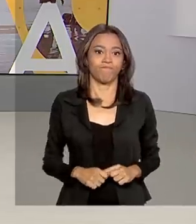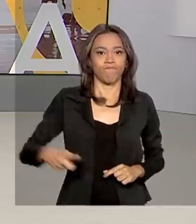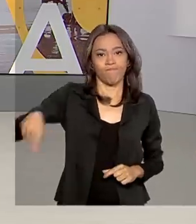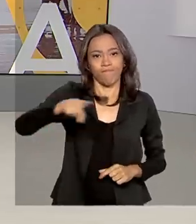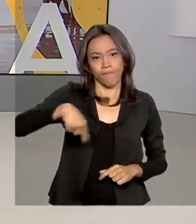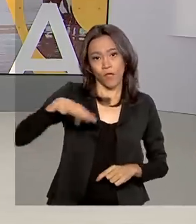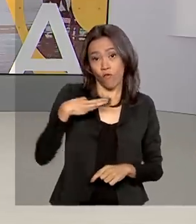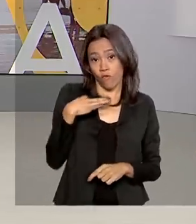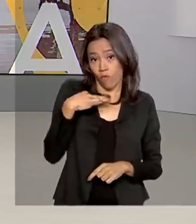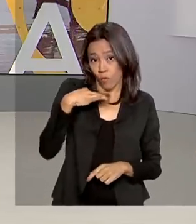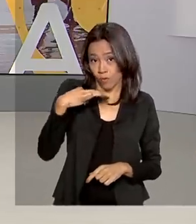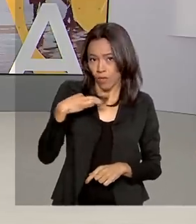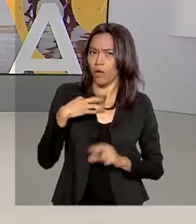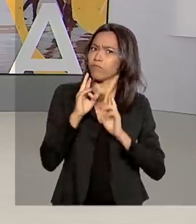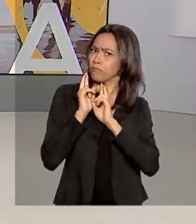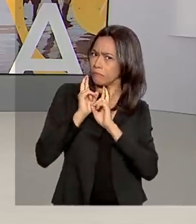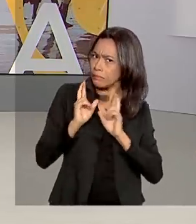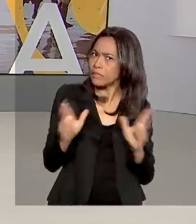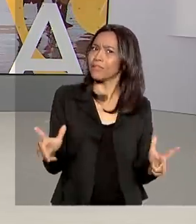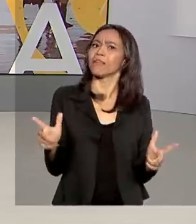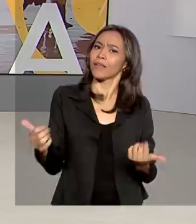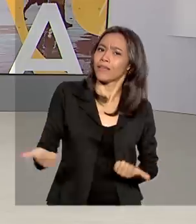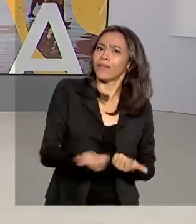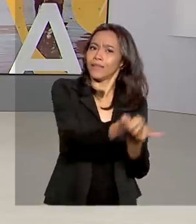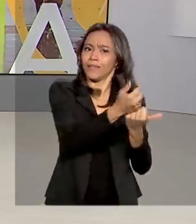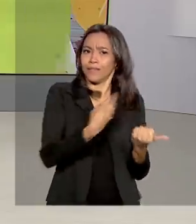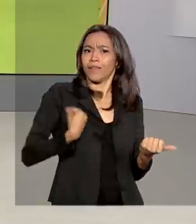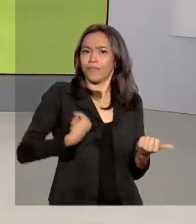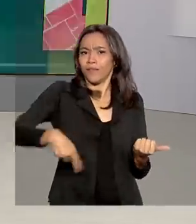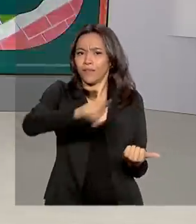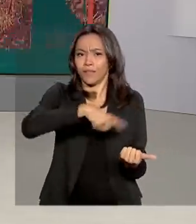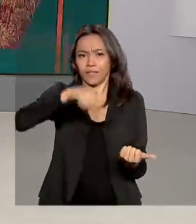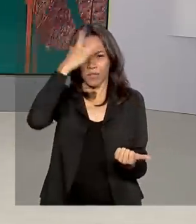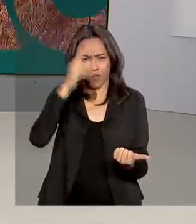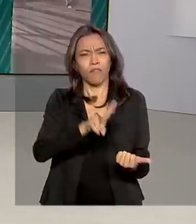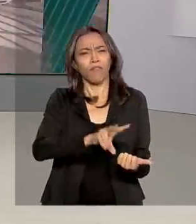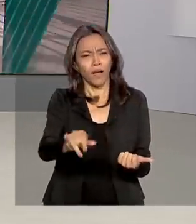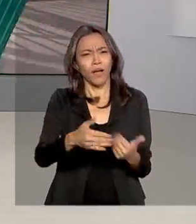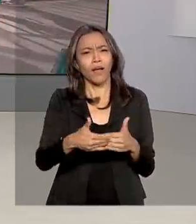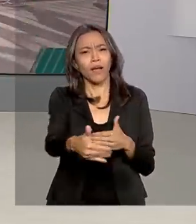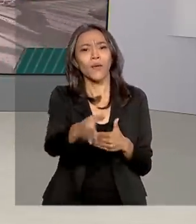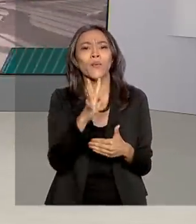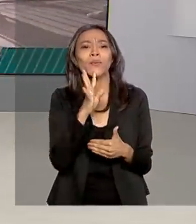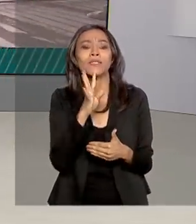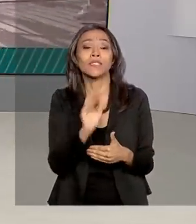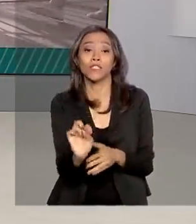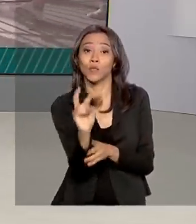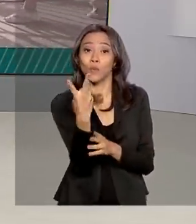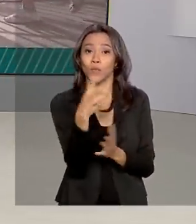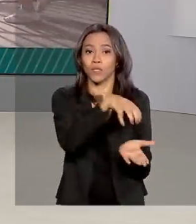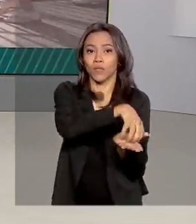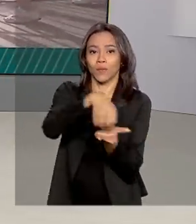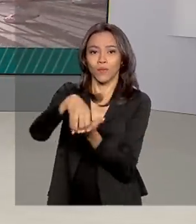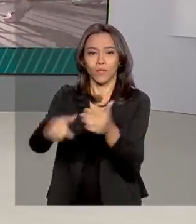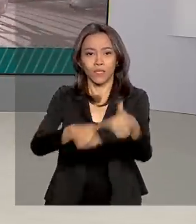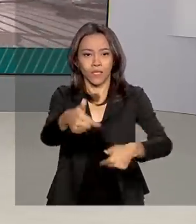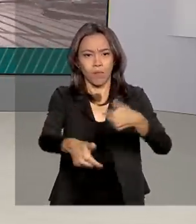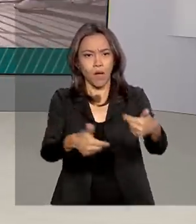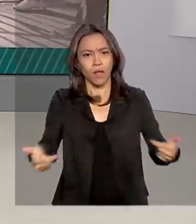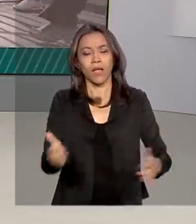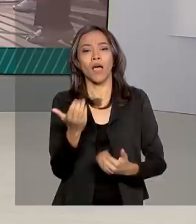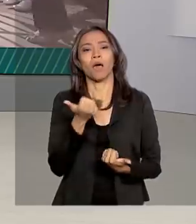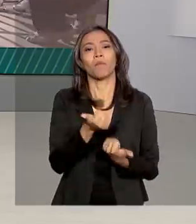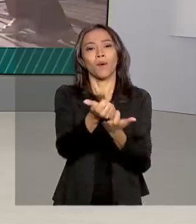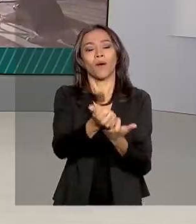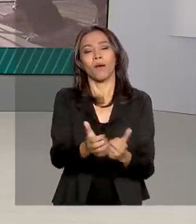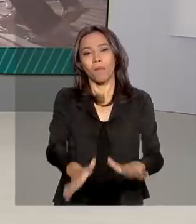voluntários fazem a diferença na vida de muitas pessoas. Você vai conhecer agora o trabalho de duas ONGs que ajudam a melhorar a qualidade